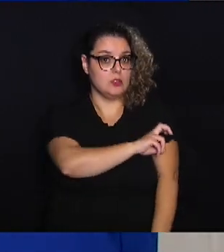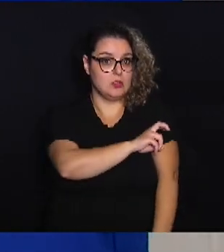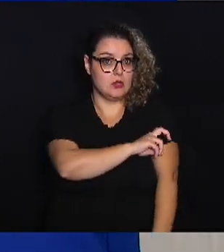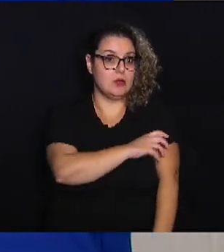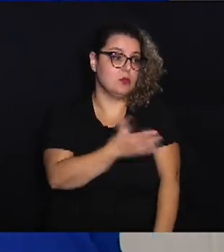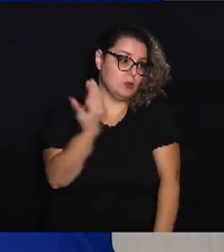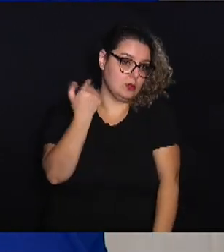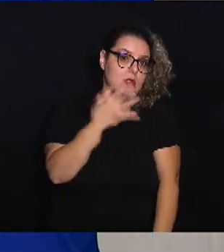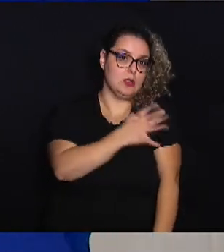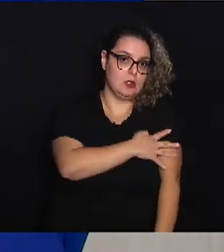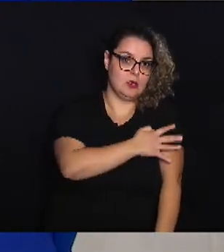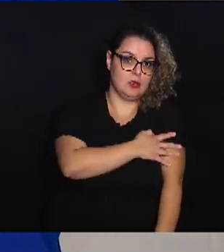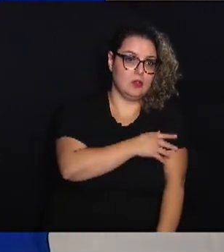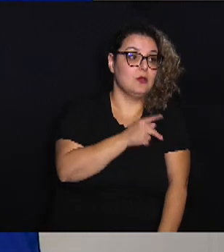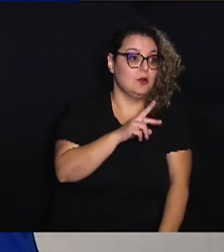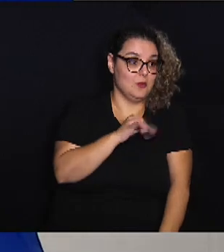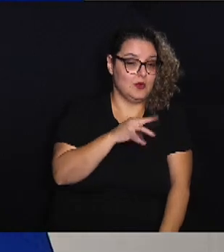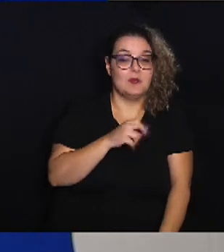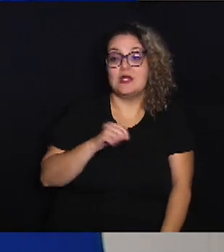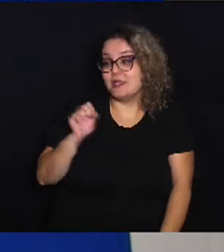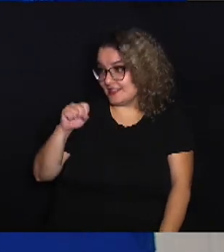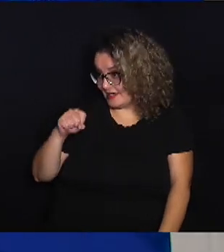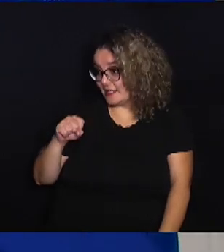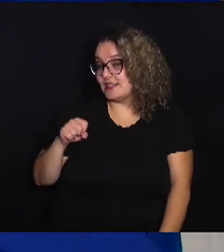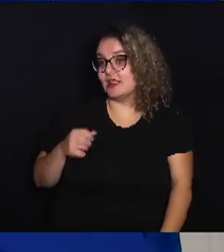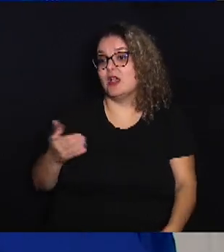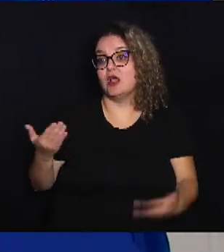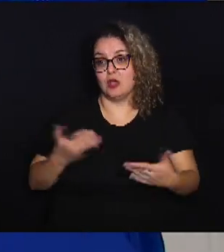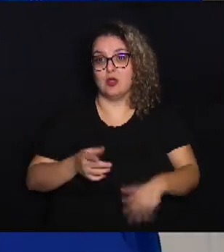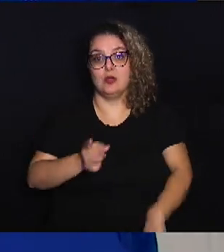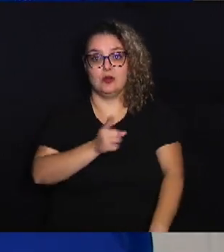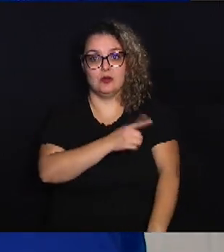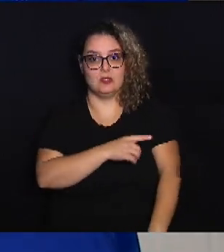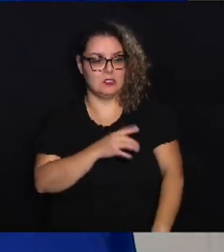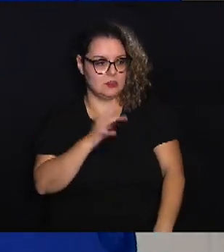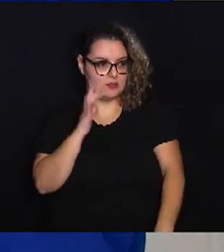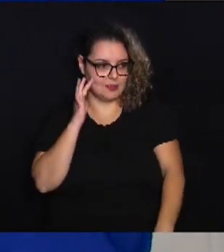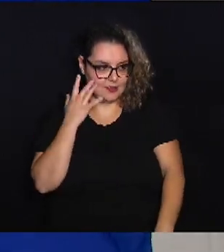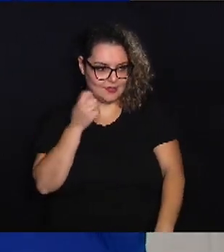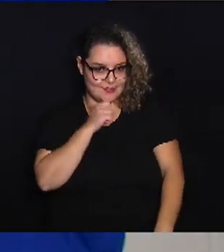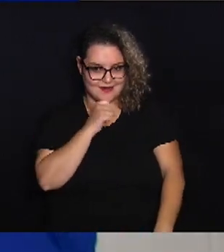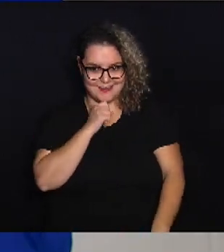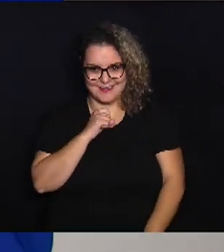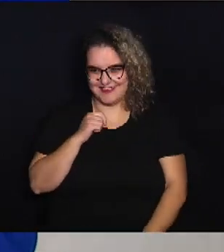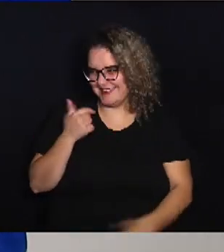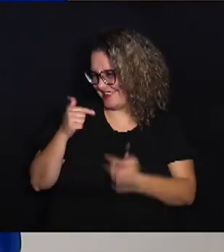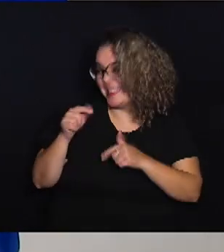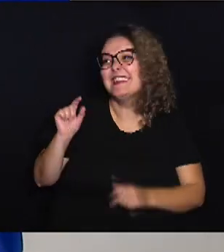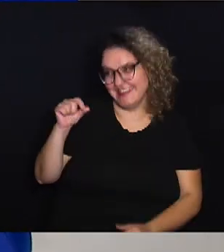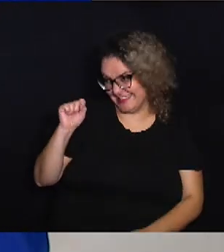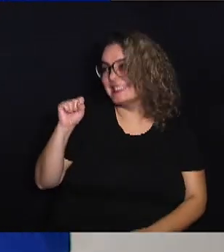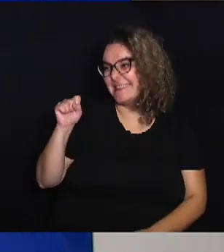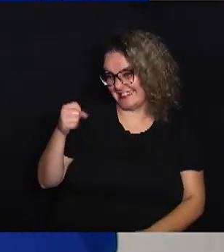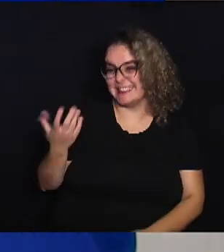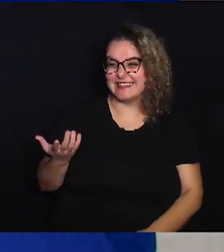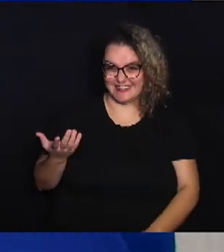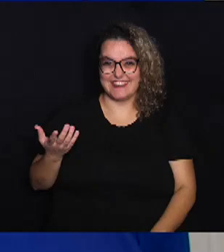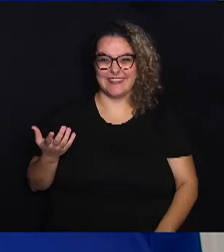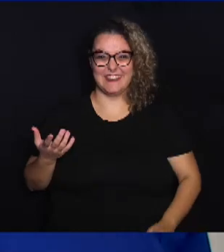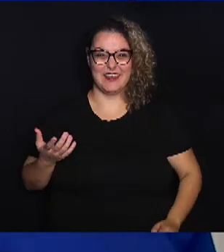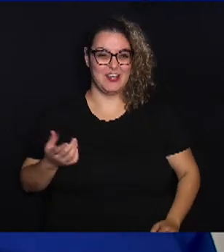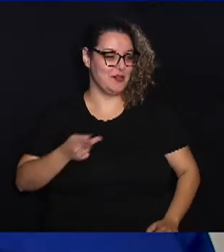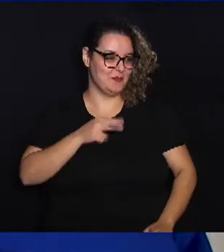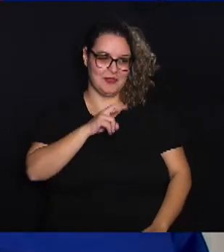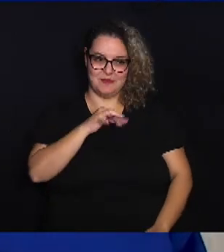quarta série, que era o primário, né? Isso, exatamente. Agora a gente tem... Você acha que eu estou um pouco antigo? A educação... A educação... O primário não